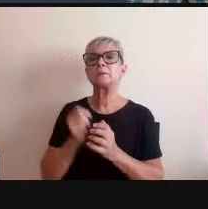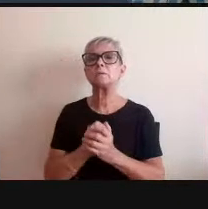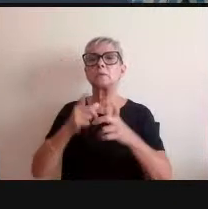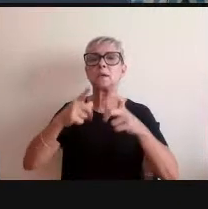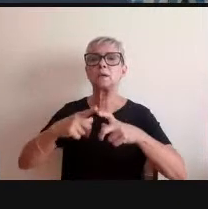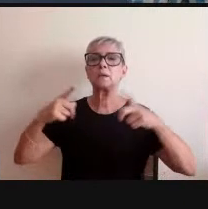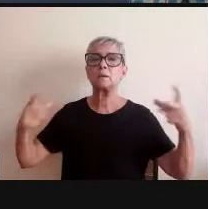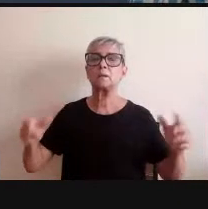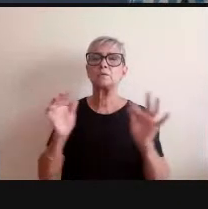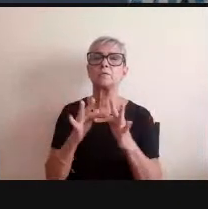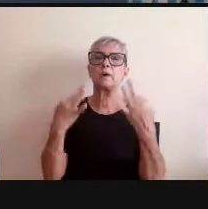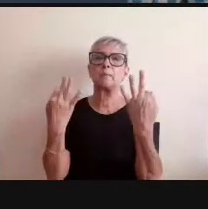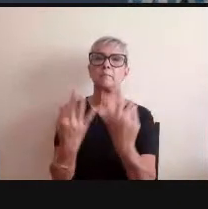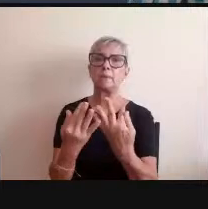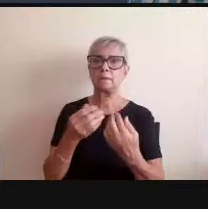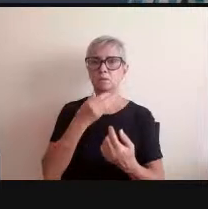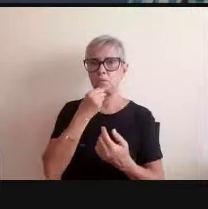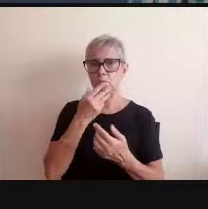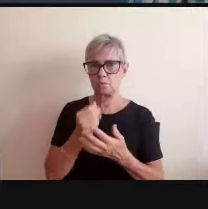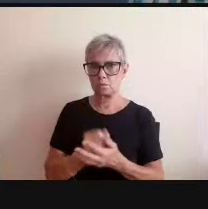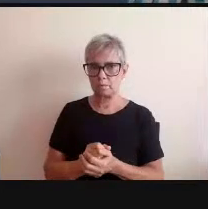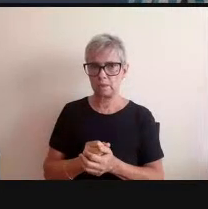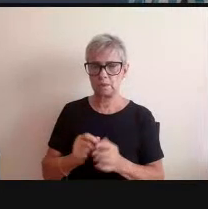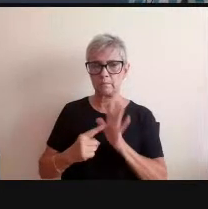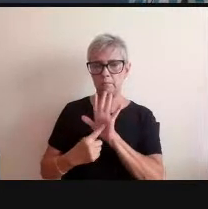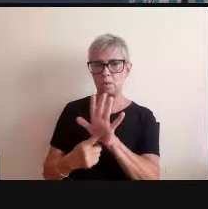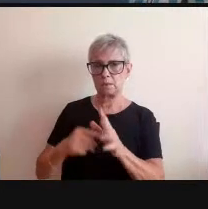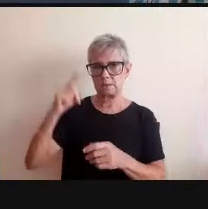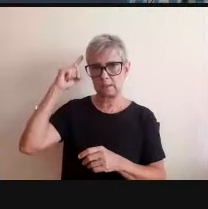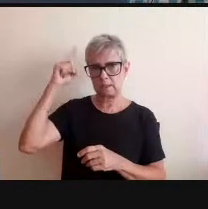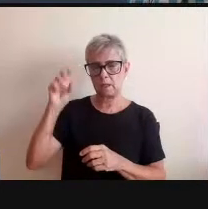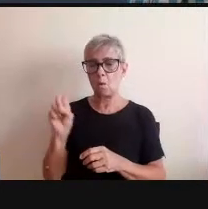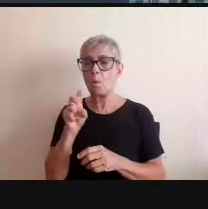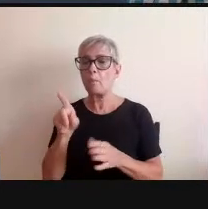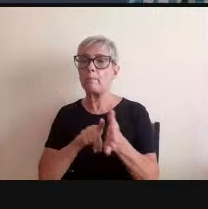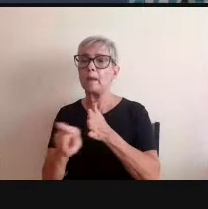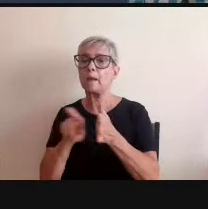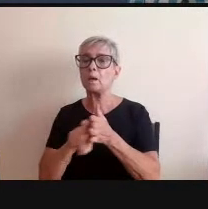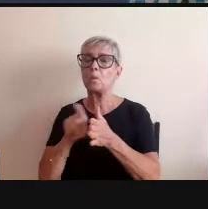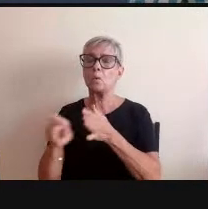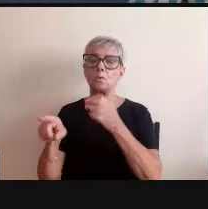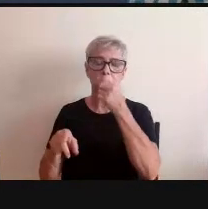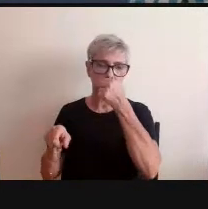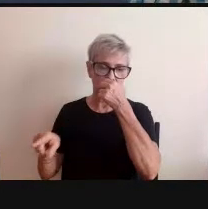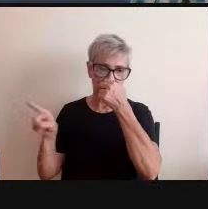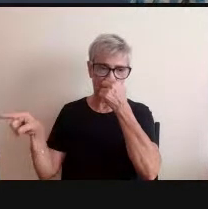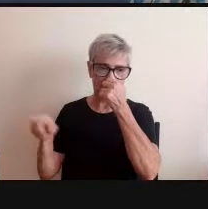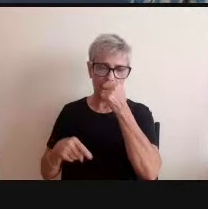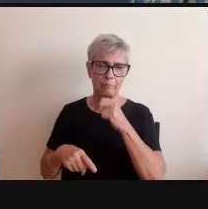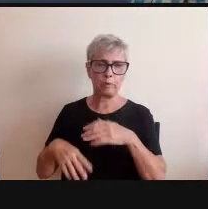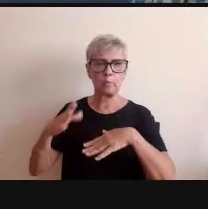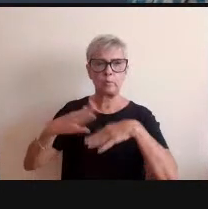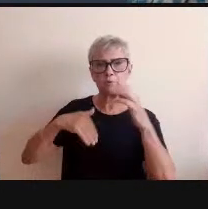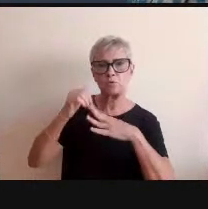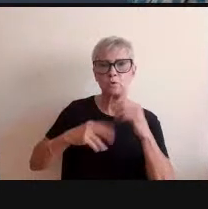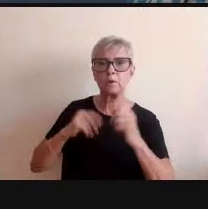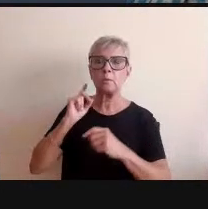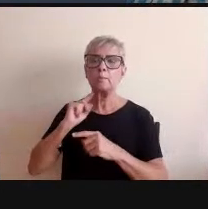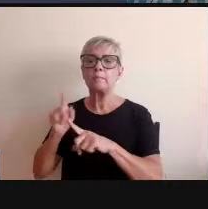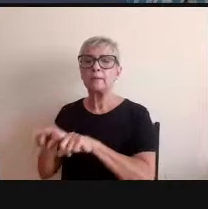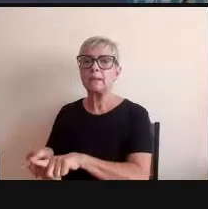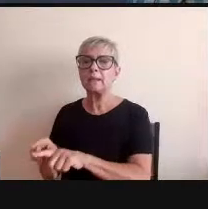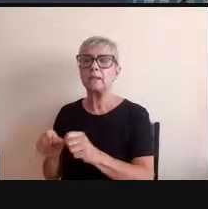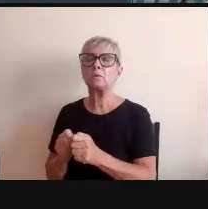ou e eu trago essa ideia ou pergunte aos mineiros das minas de Koltan no Congo e ele termina